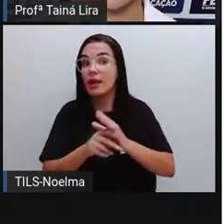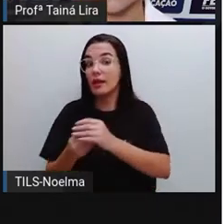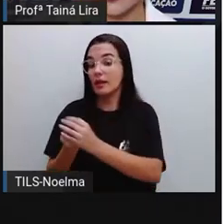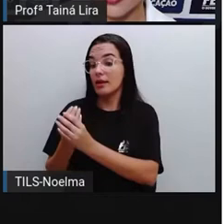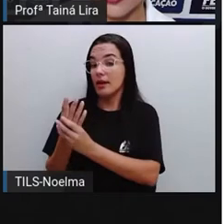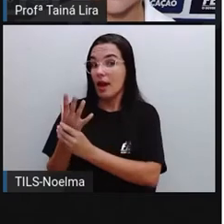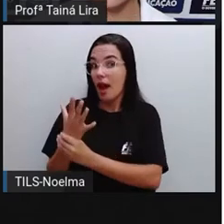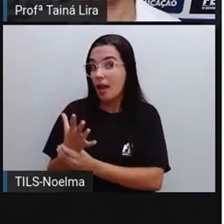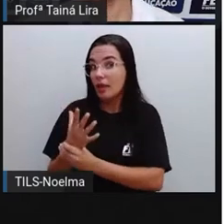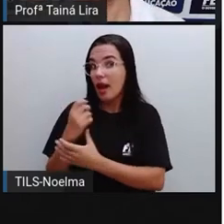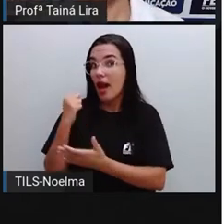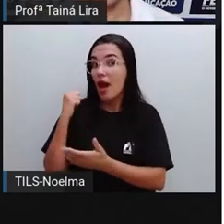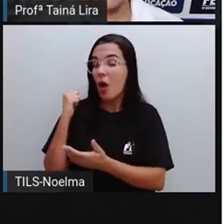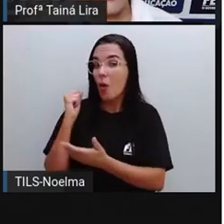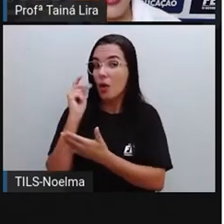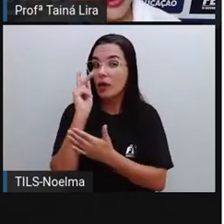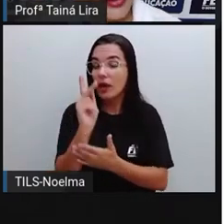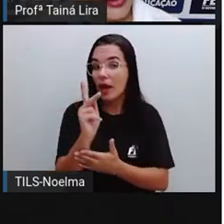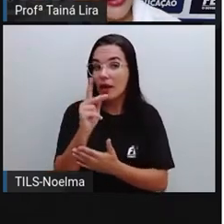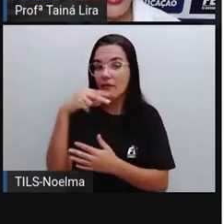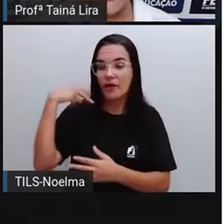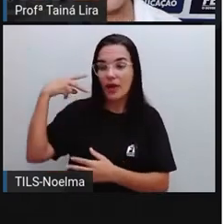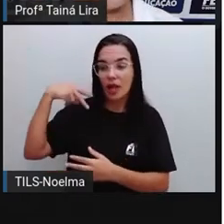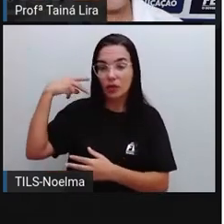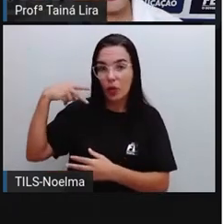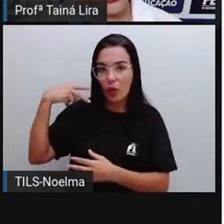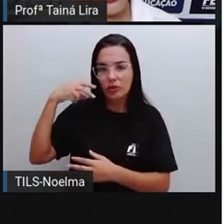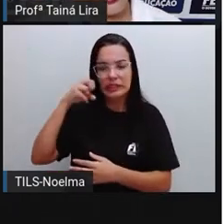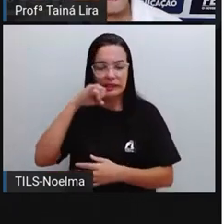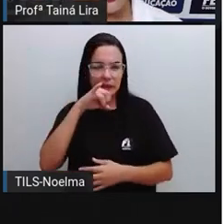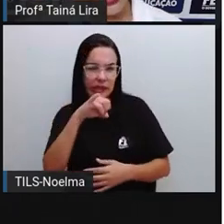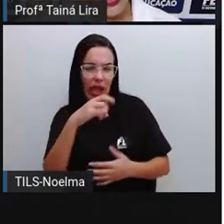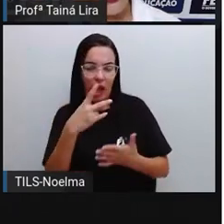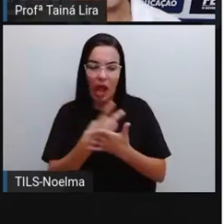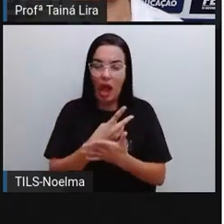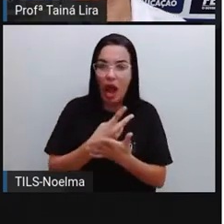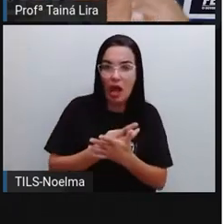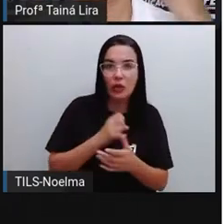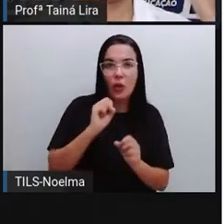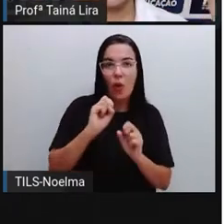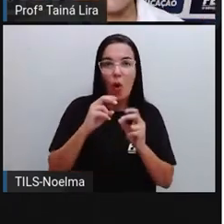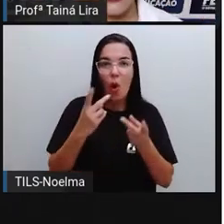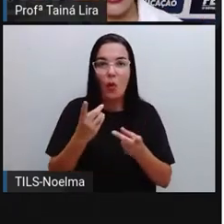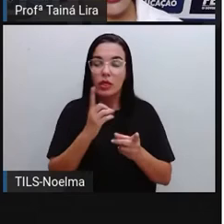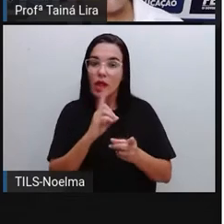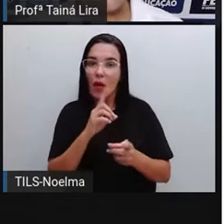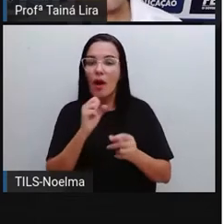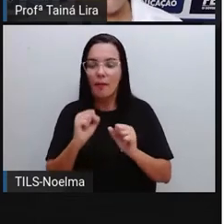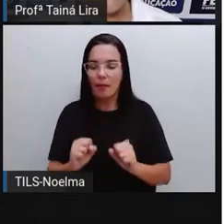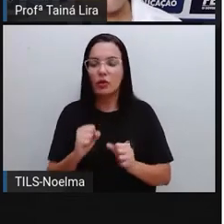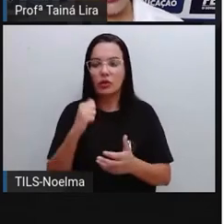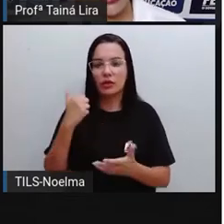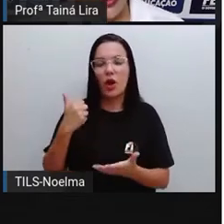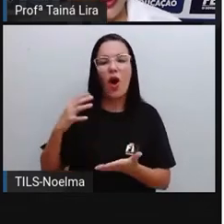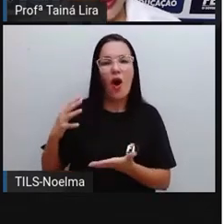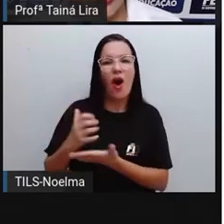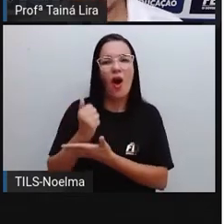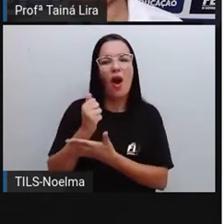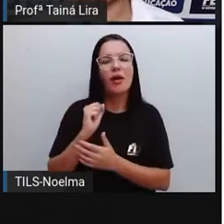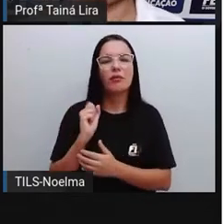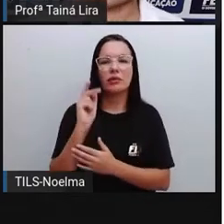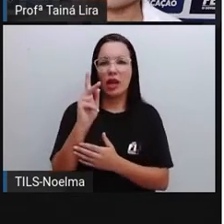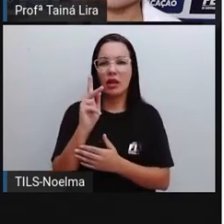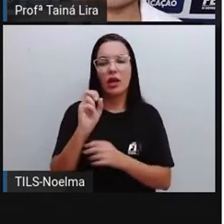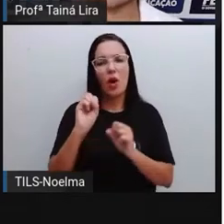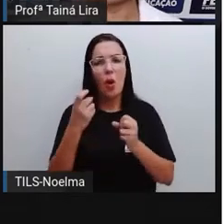pelos vereadores, vê se não é inconstitucional e ele pode aprovar ou vetar.